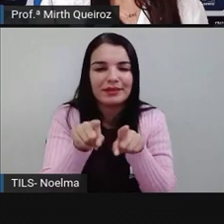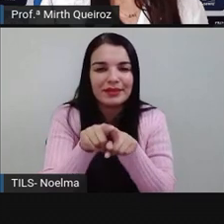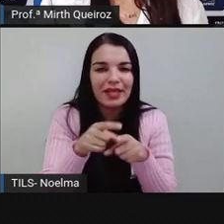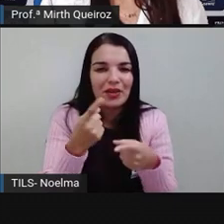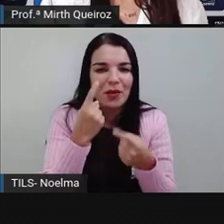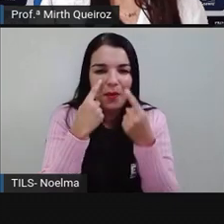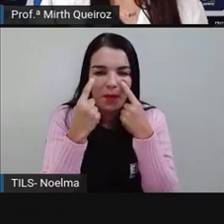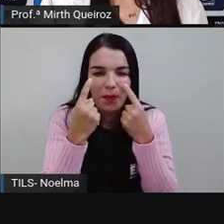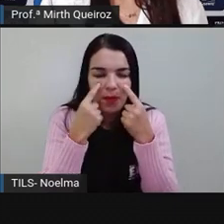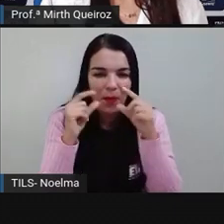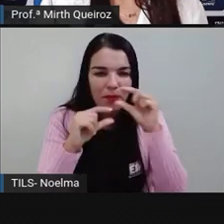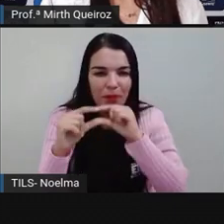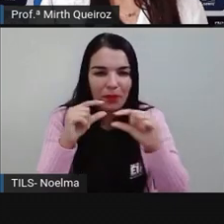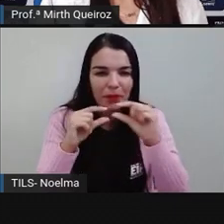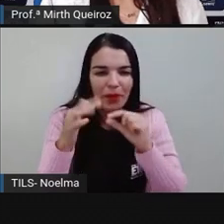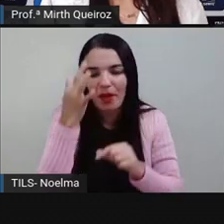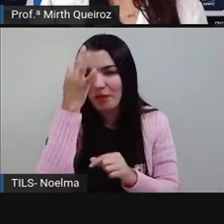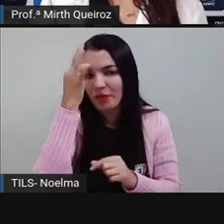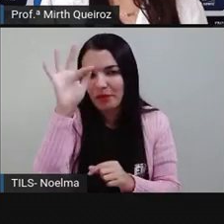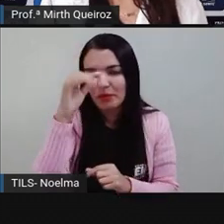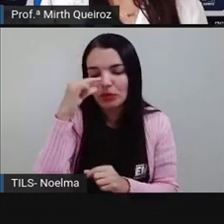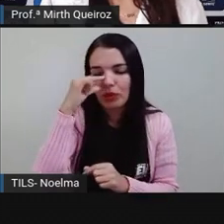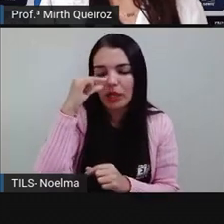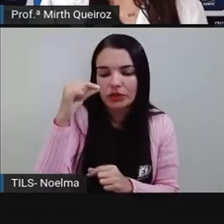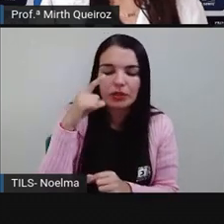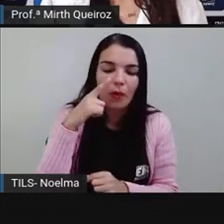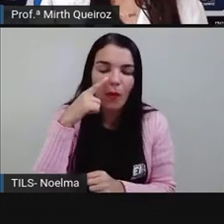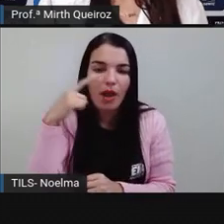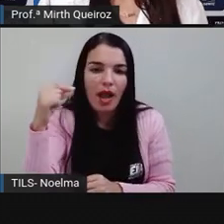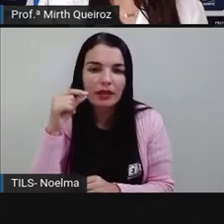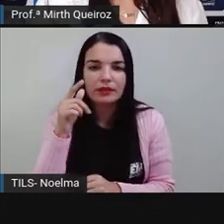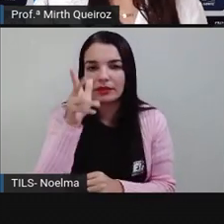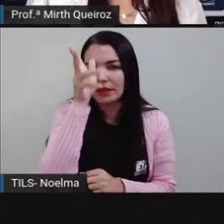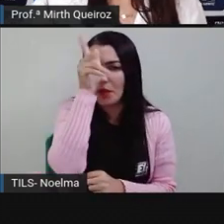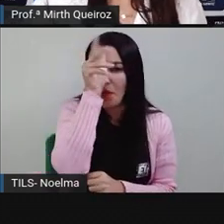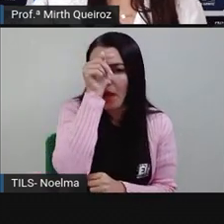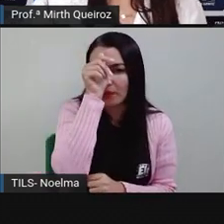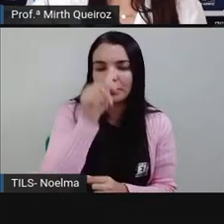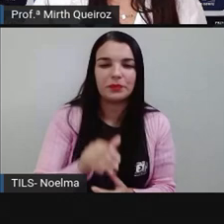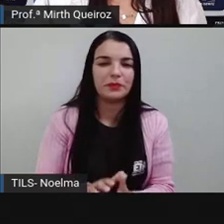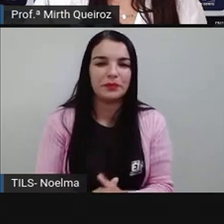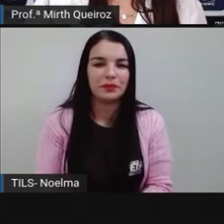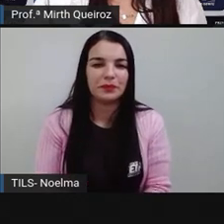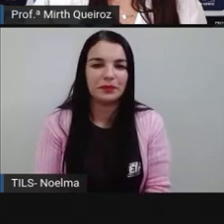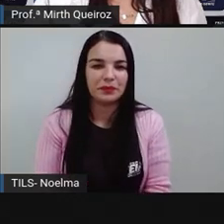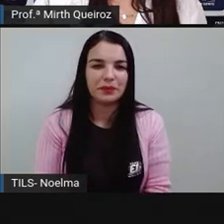ouvindo a fábula O Ratinho, o Gato e o Galo. Vamos lá?